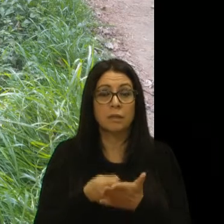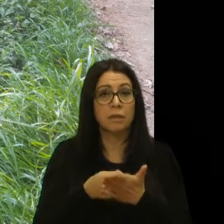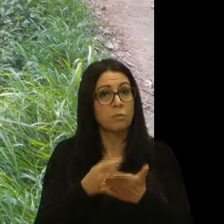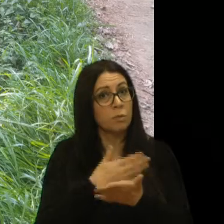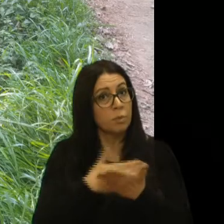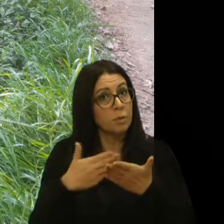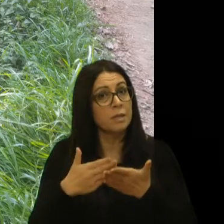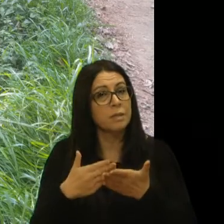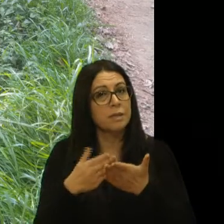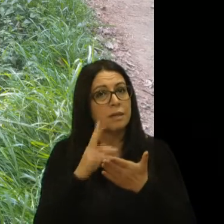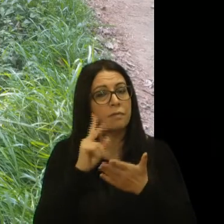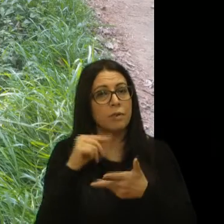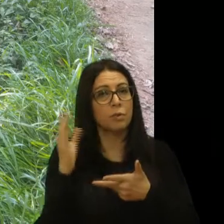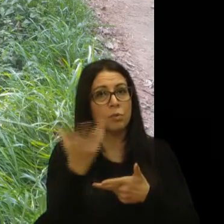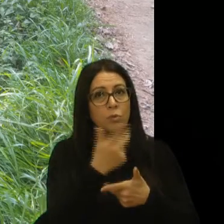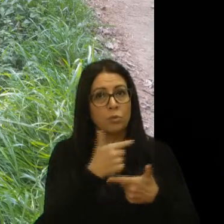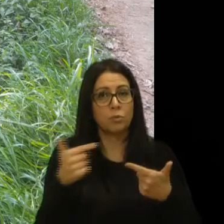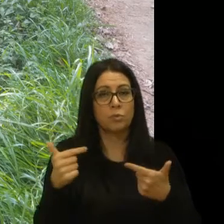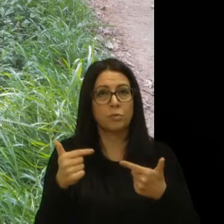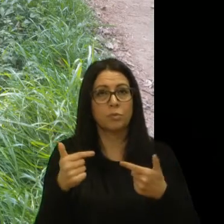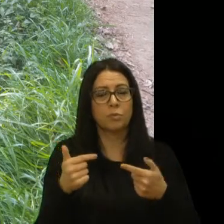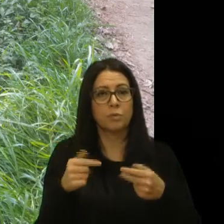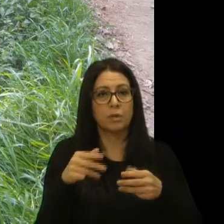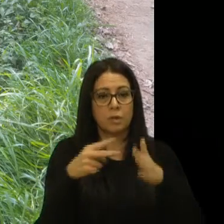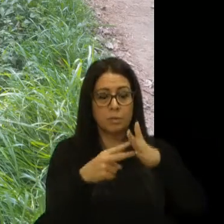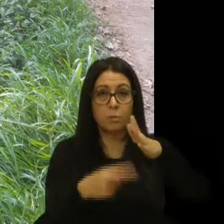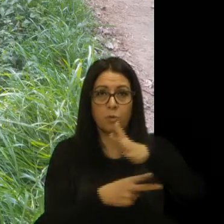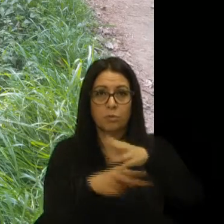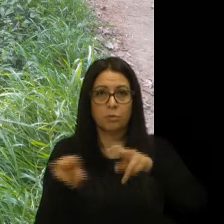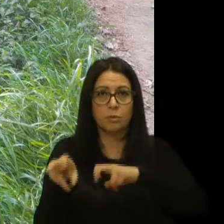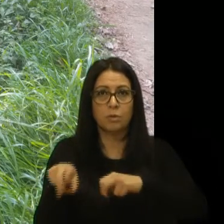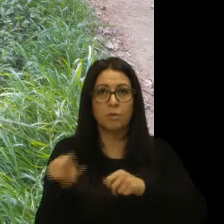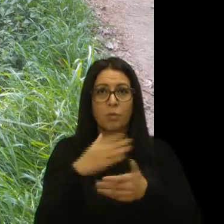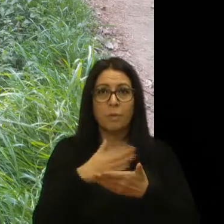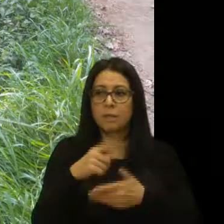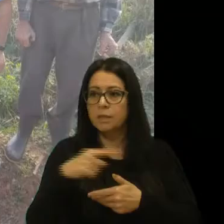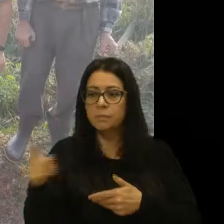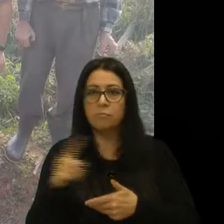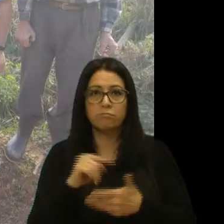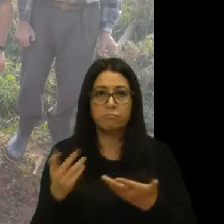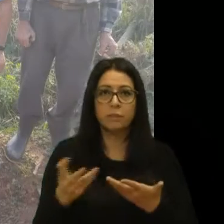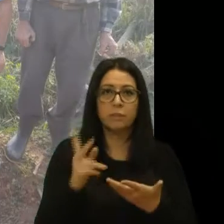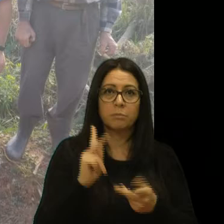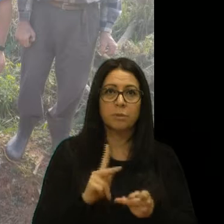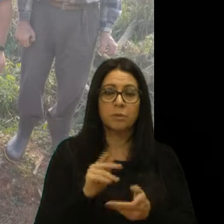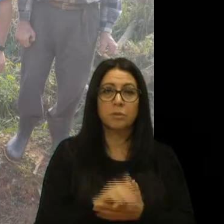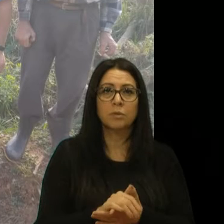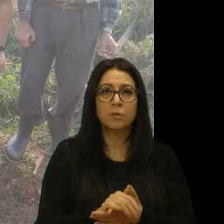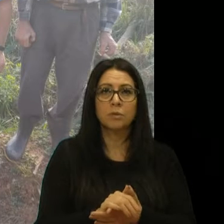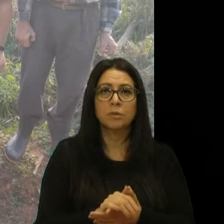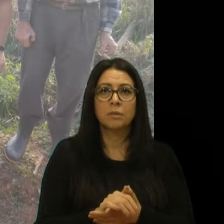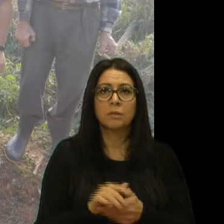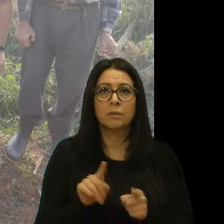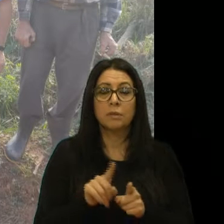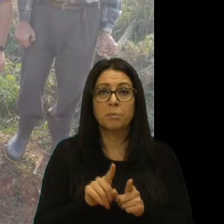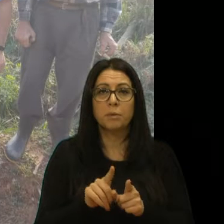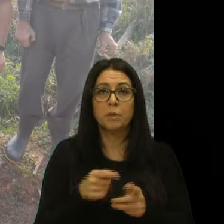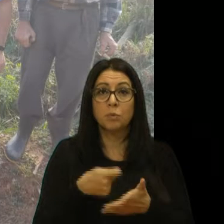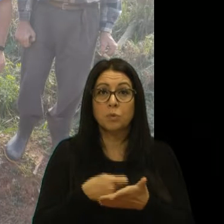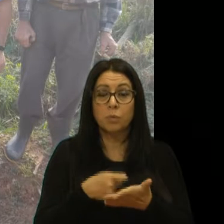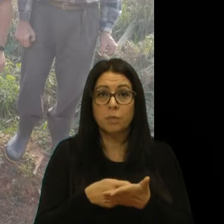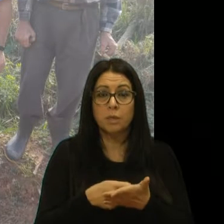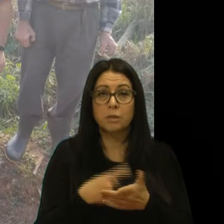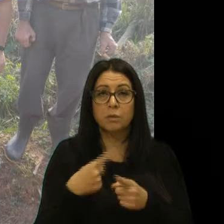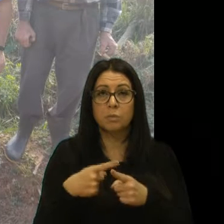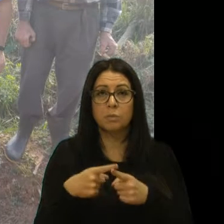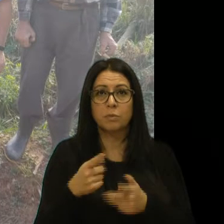começar, pontuar todas as nossas pontas do interior, todas, eu vou começar a andar por aí, inclusive, o pessoal, inclusive, o pessoal, estão nos cobrando, até